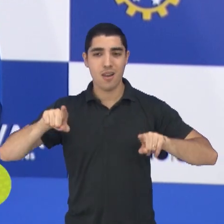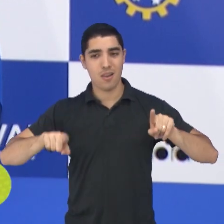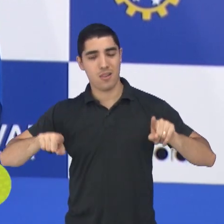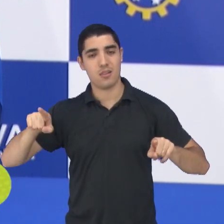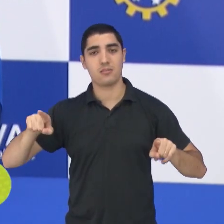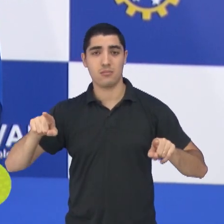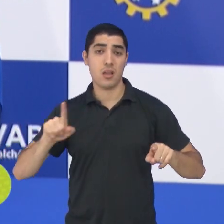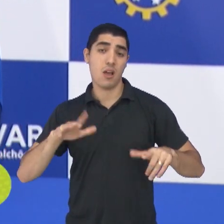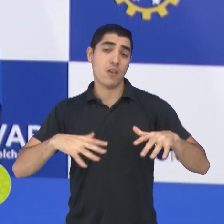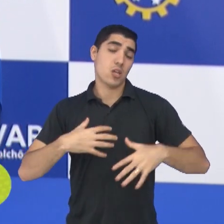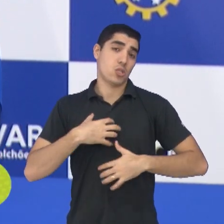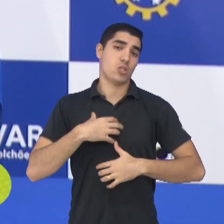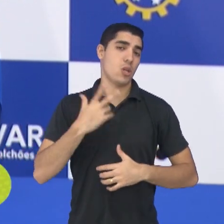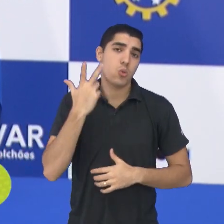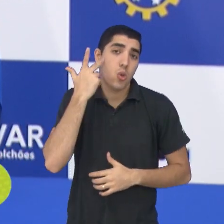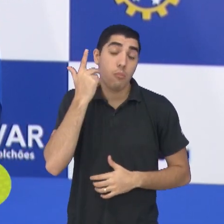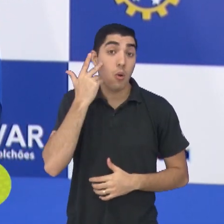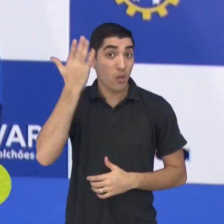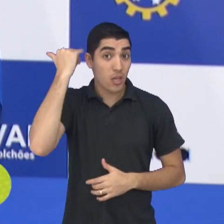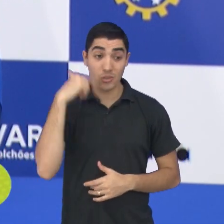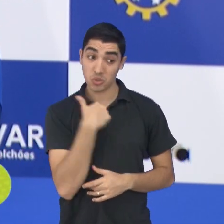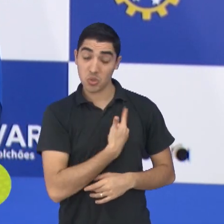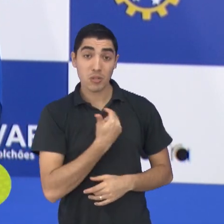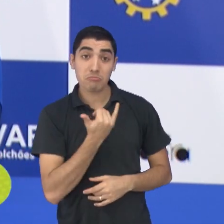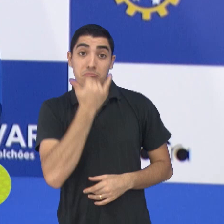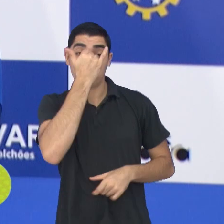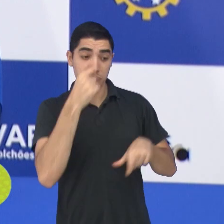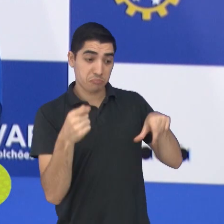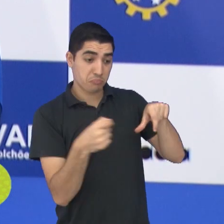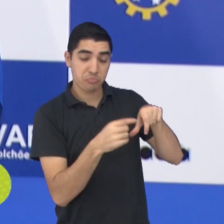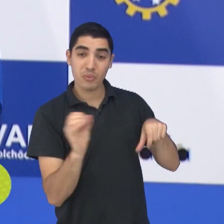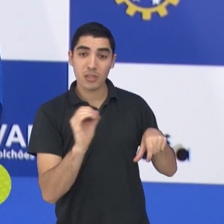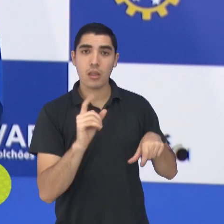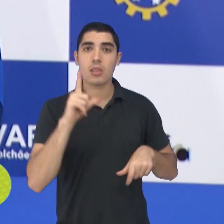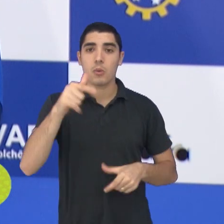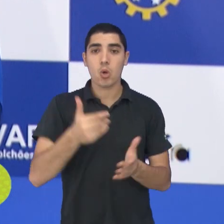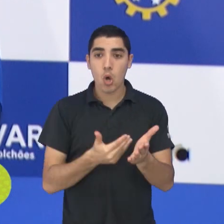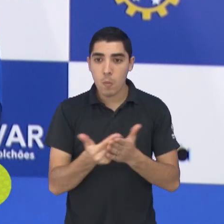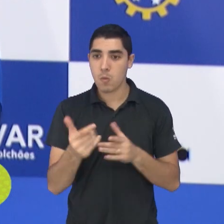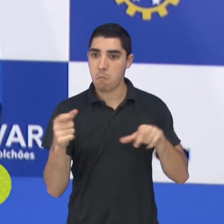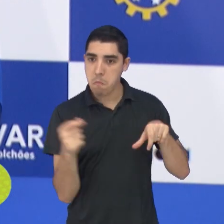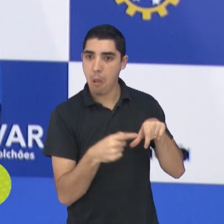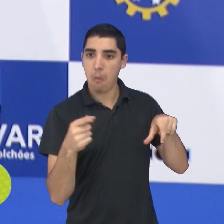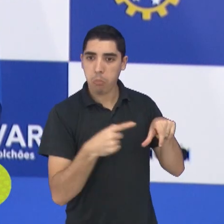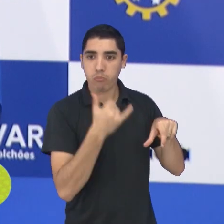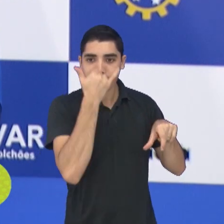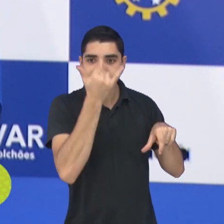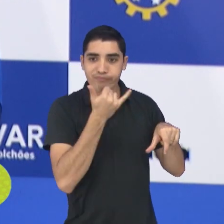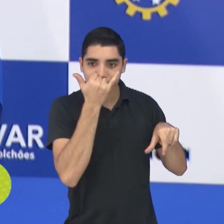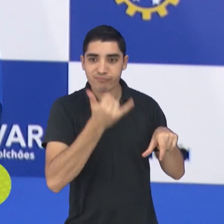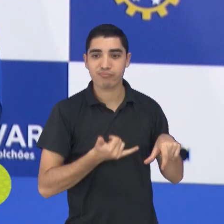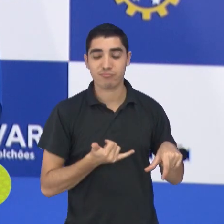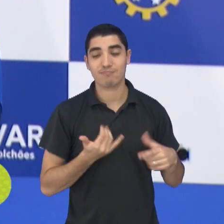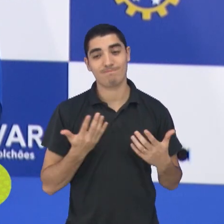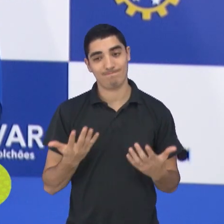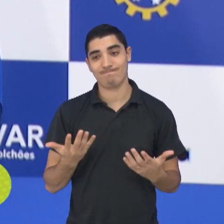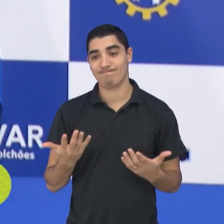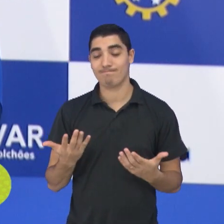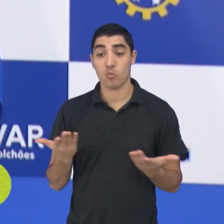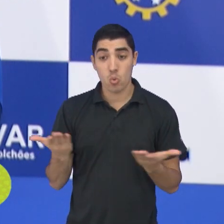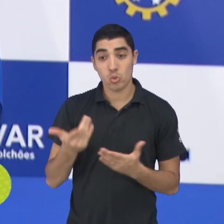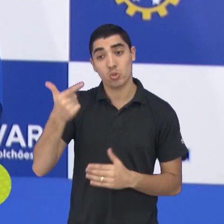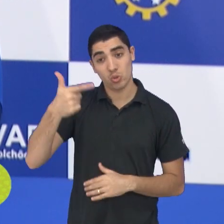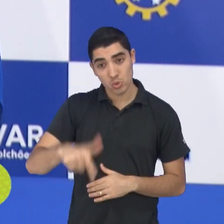isso, né? E um time que não levava gol, começou a levar muitos gols. Desequilíbrio, né? Hoje, mais uma vez, dois